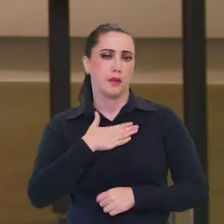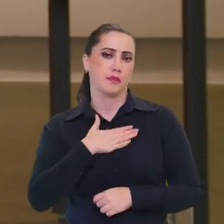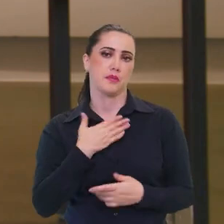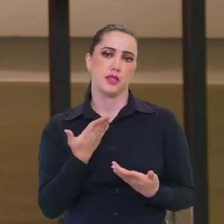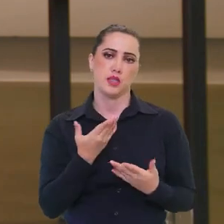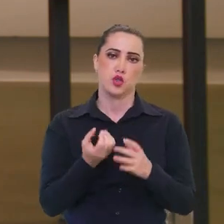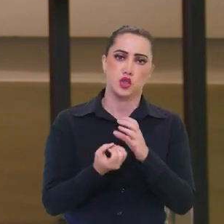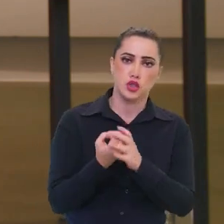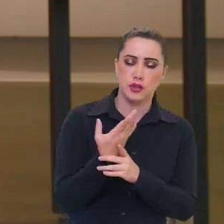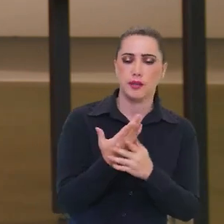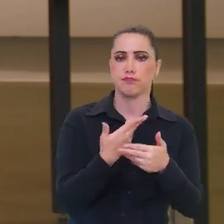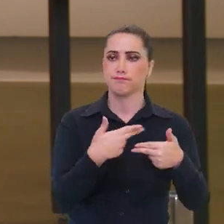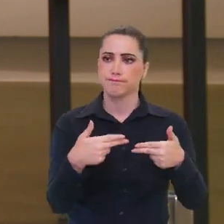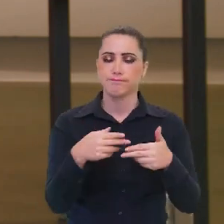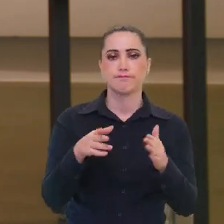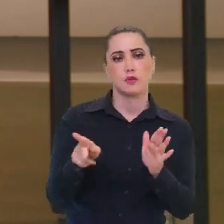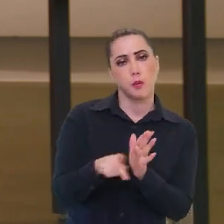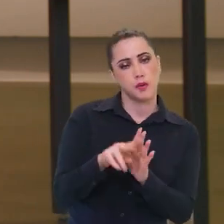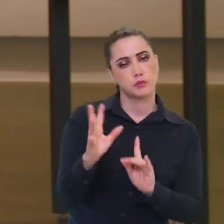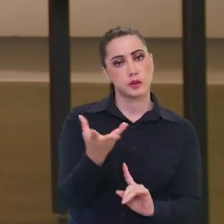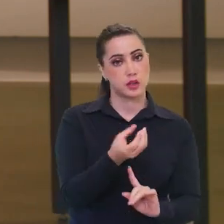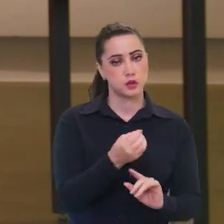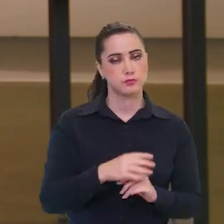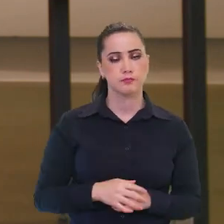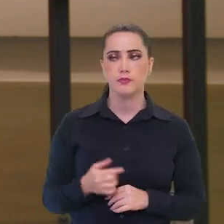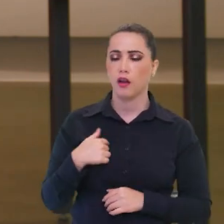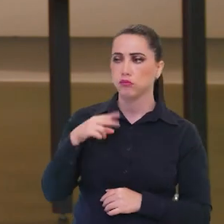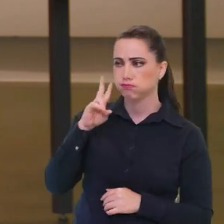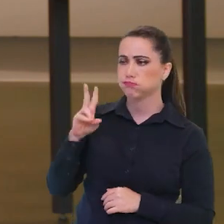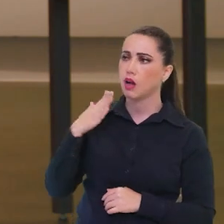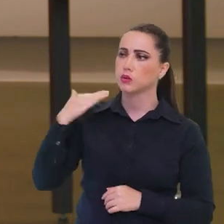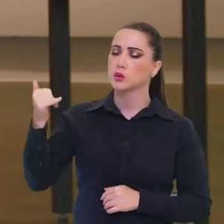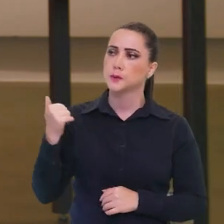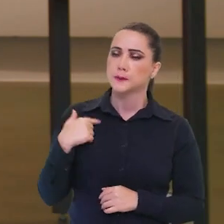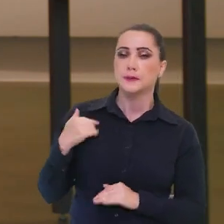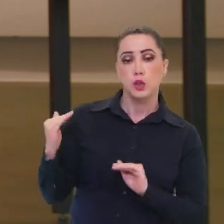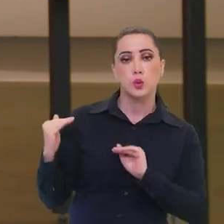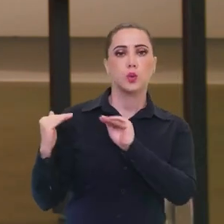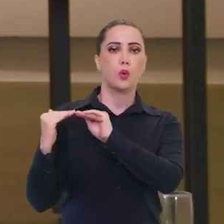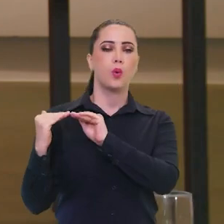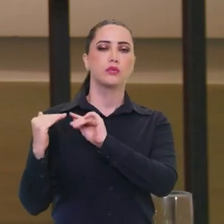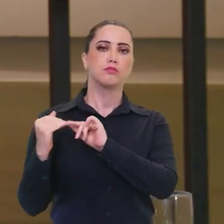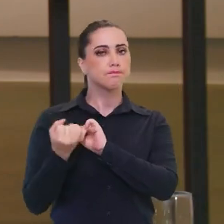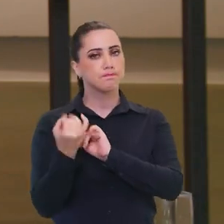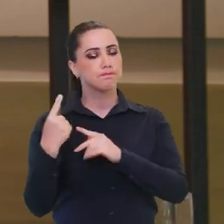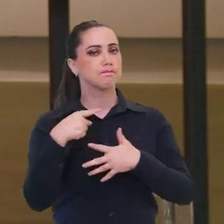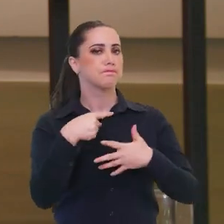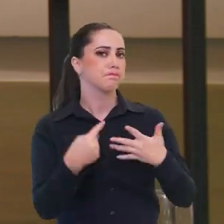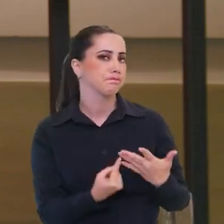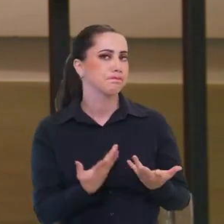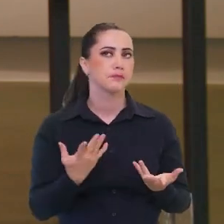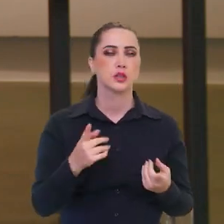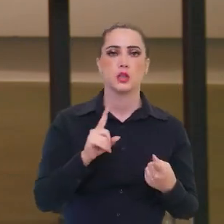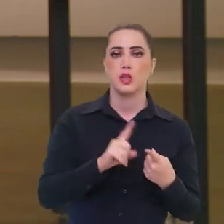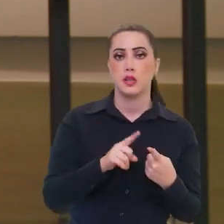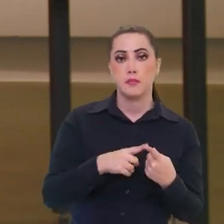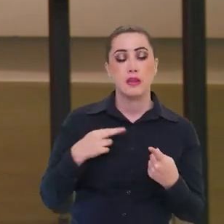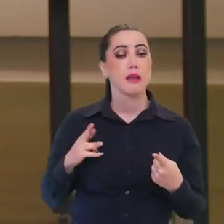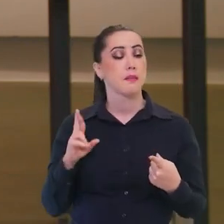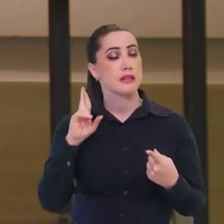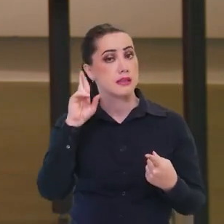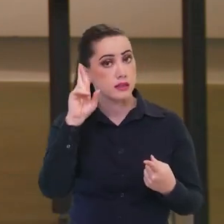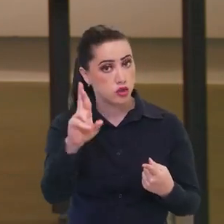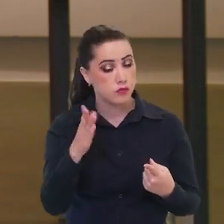produção, né? Então, eu aceitei por alguns motivos. Pela questão da